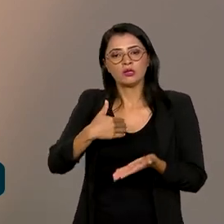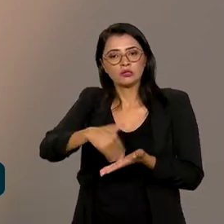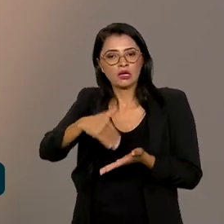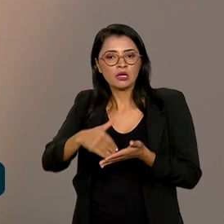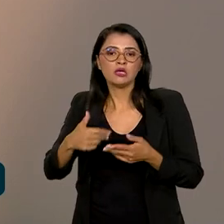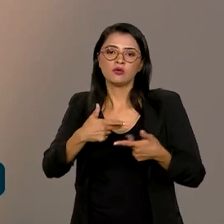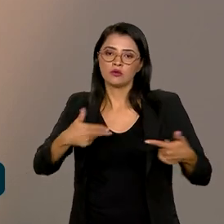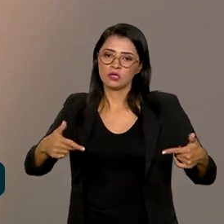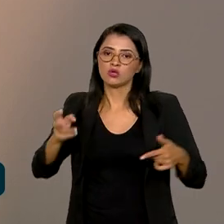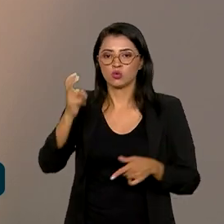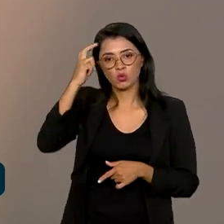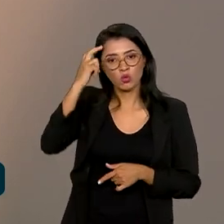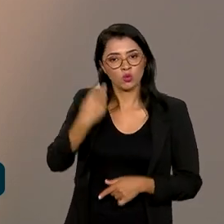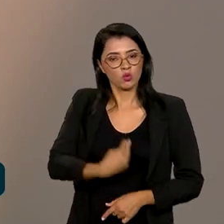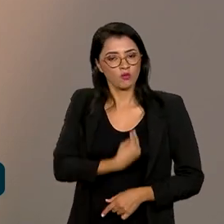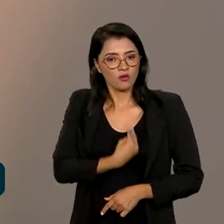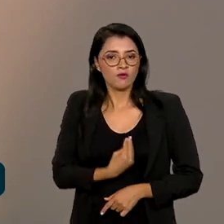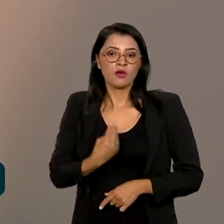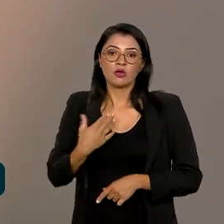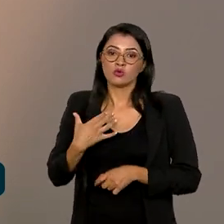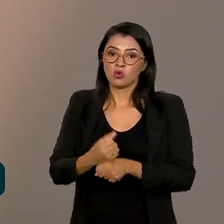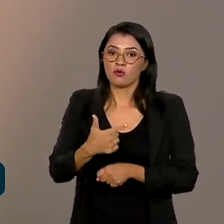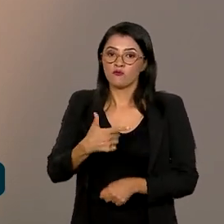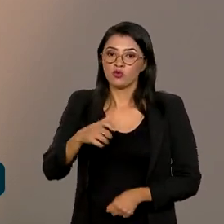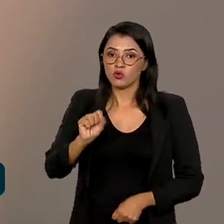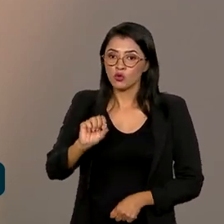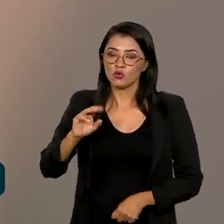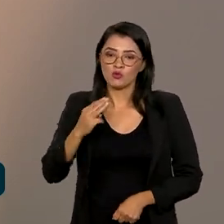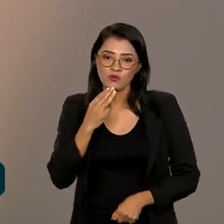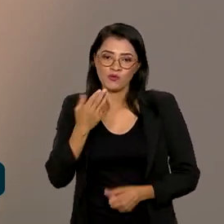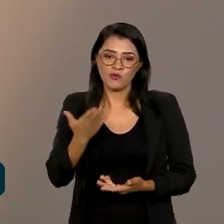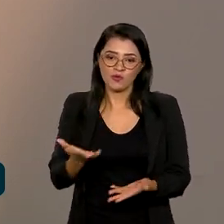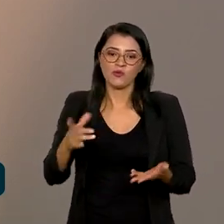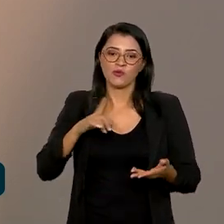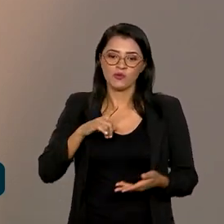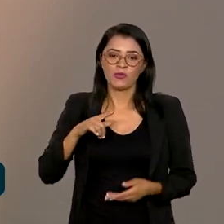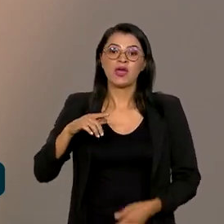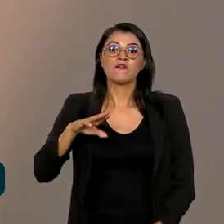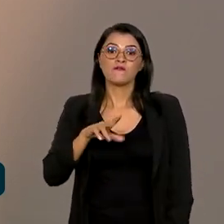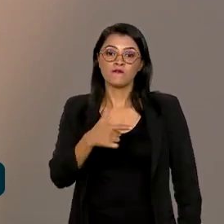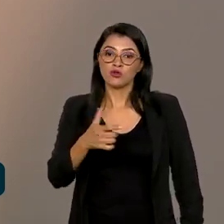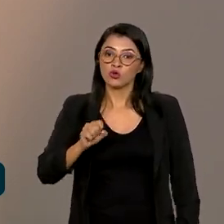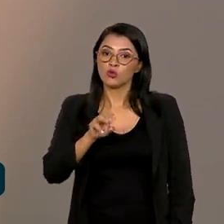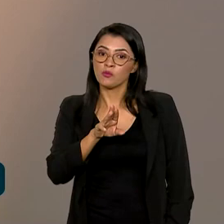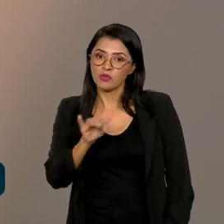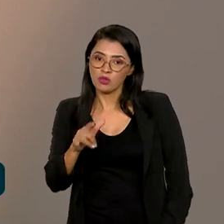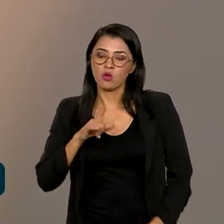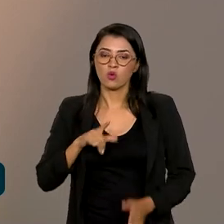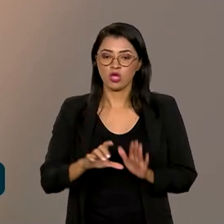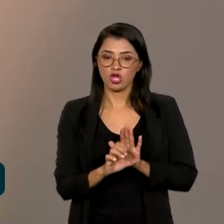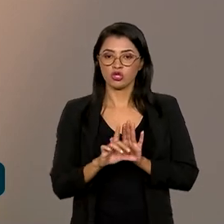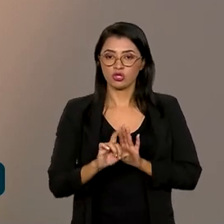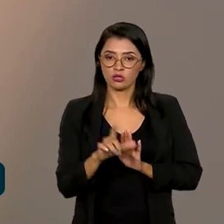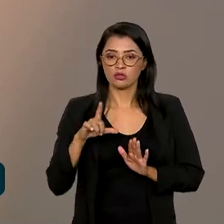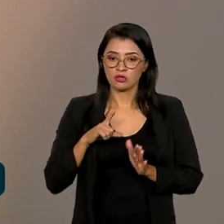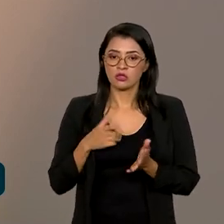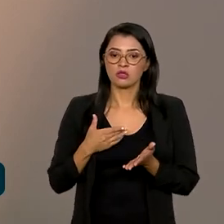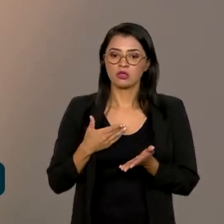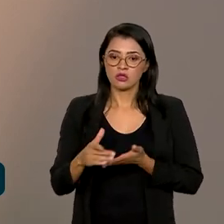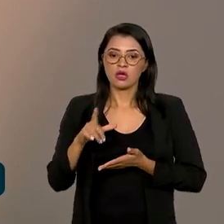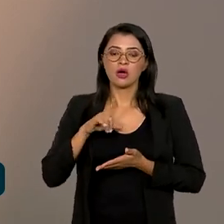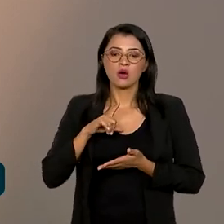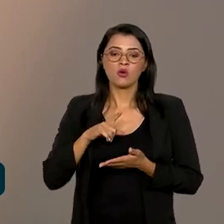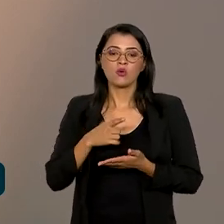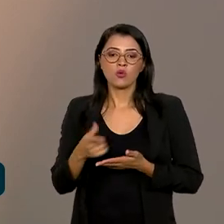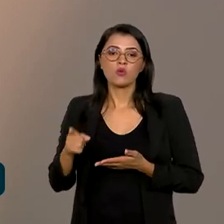e Diversidade e Cultura Viva. 28 milhões, eu falei 58, desculpa. 28 milhões, né? O edital Cultura Viva Sérgio Mandberti,